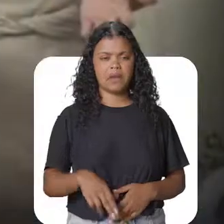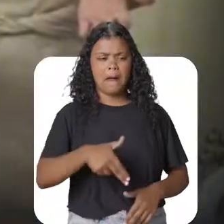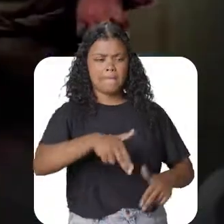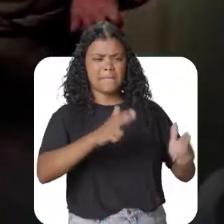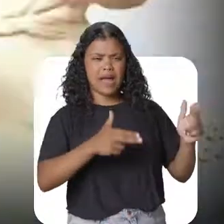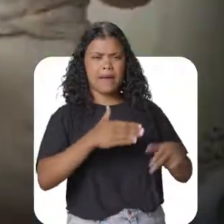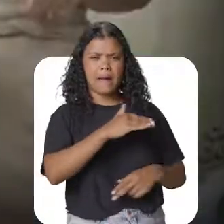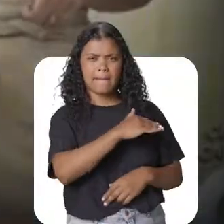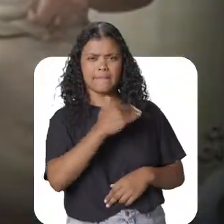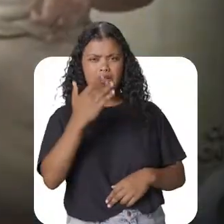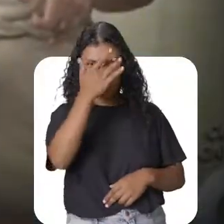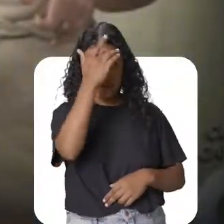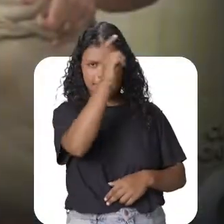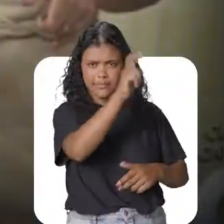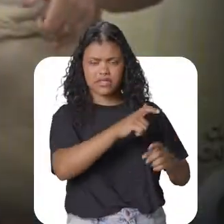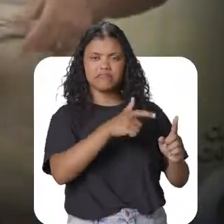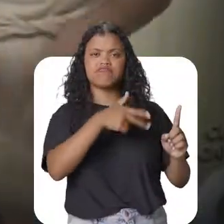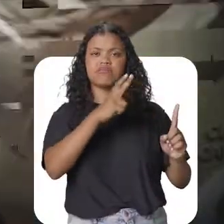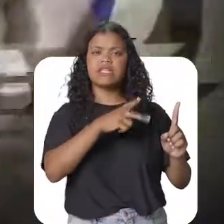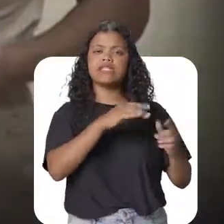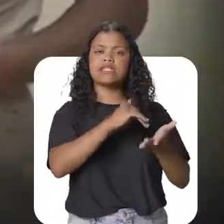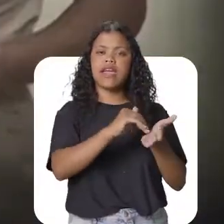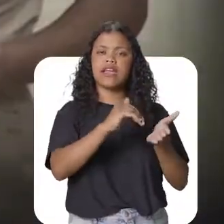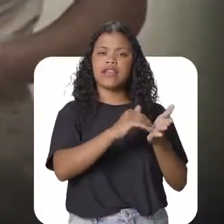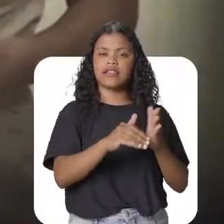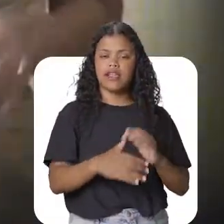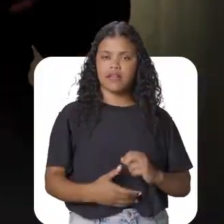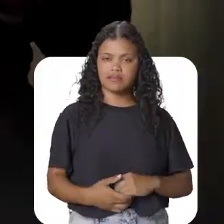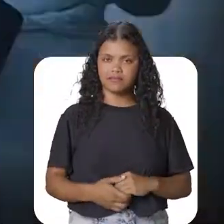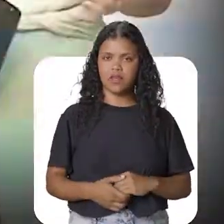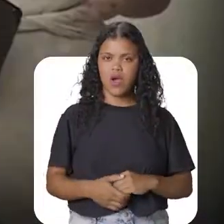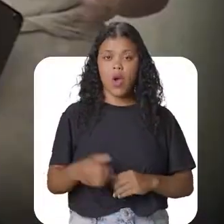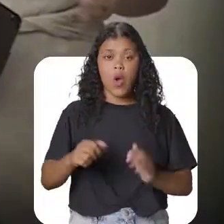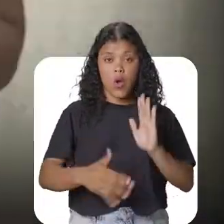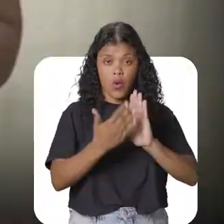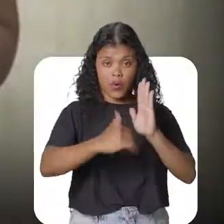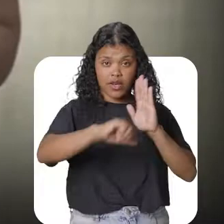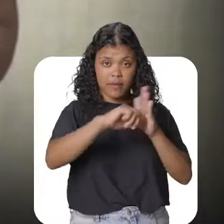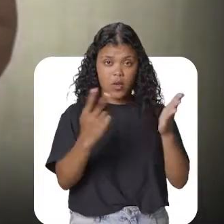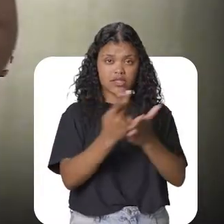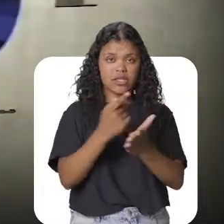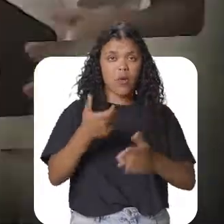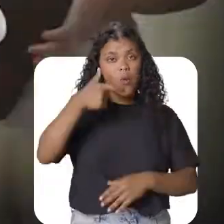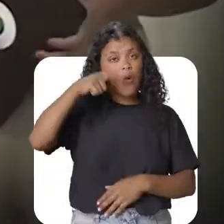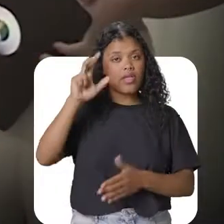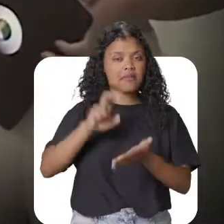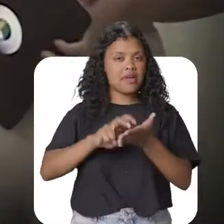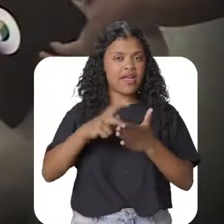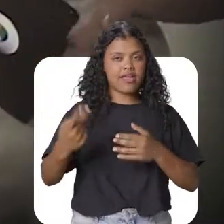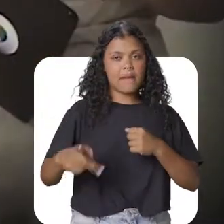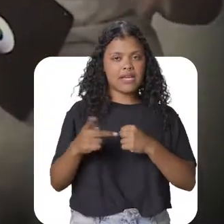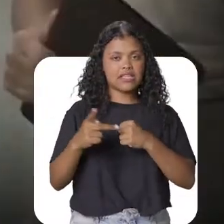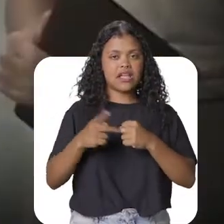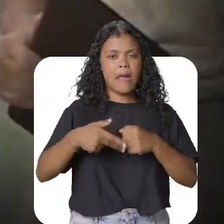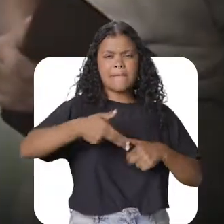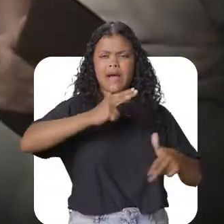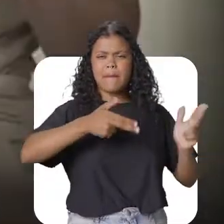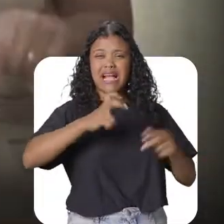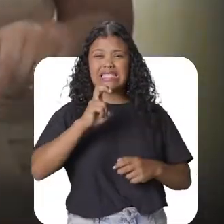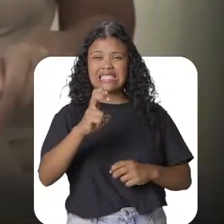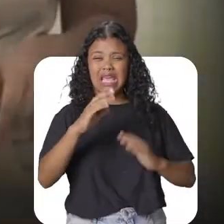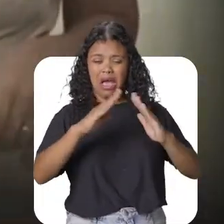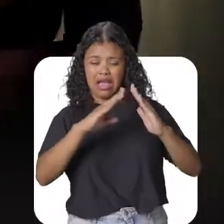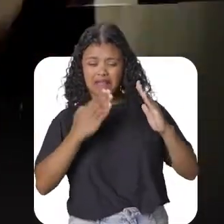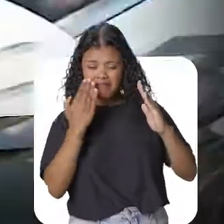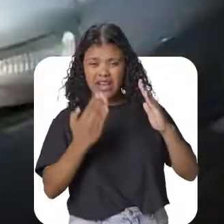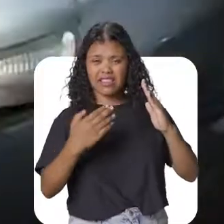Do atentado ao secretário executivo da Ampla, o crime aconteceu ontem pela manhã aqui em Petrolina. Foi atingido por cinco tiros na